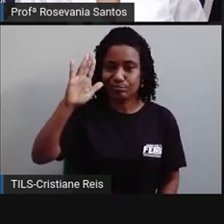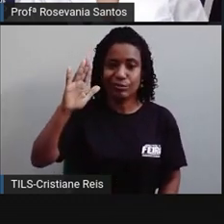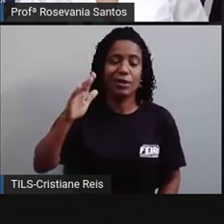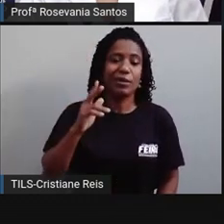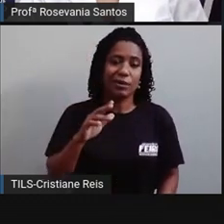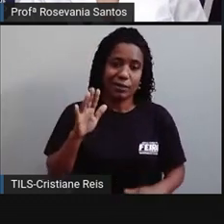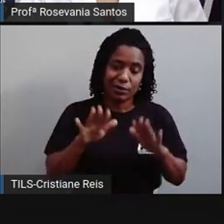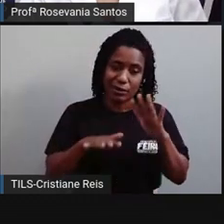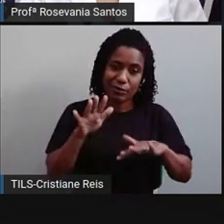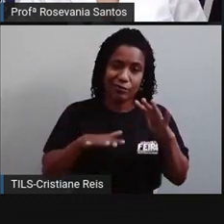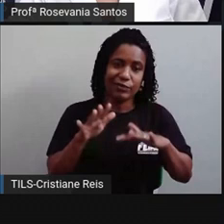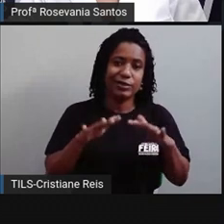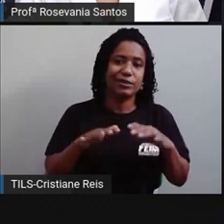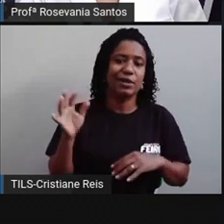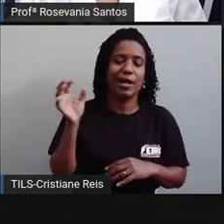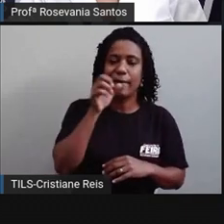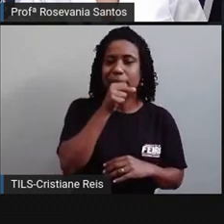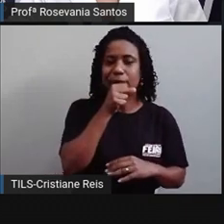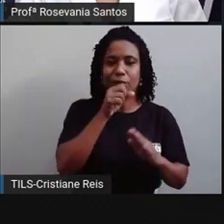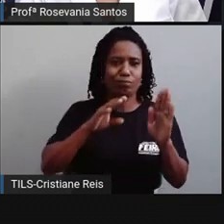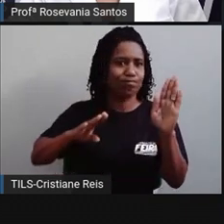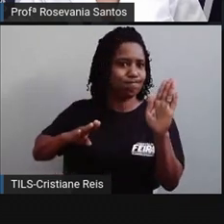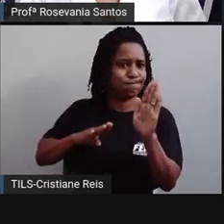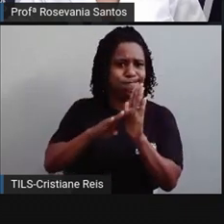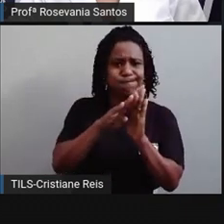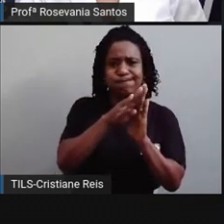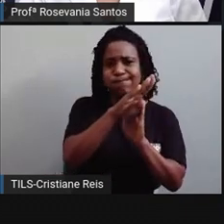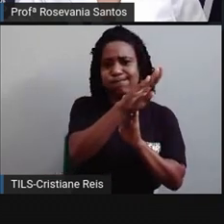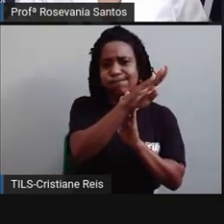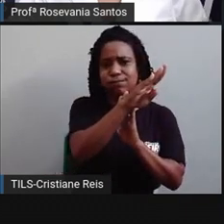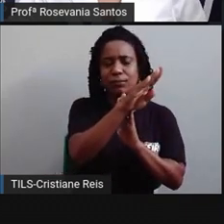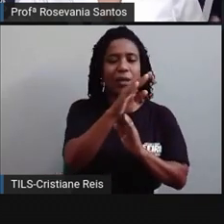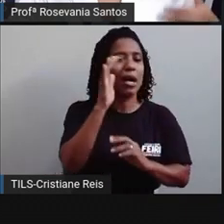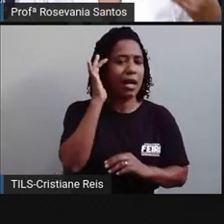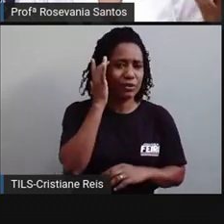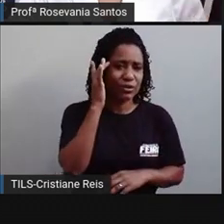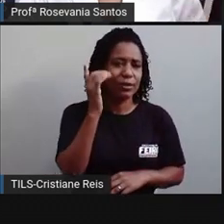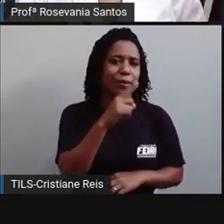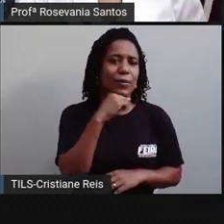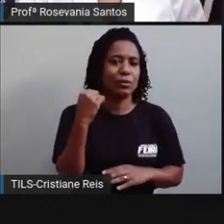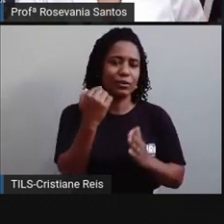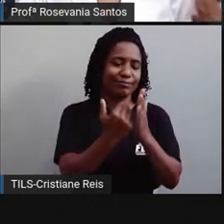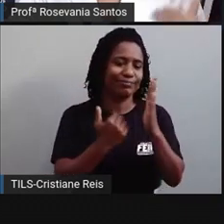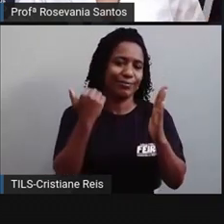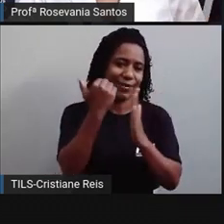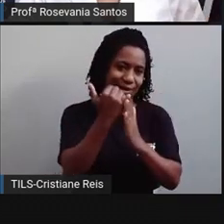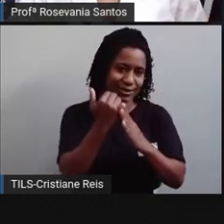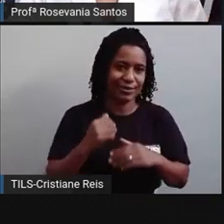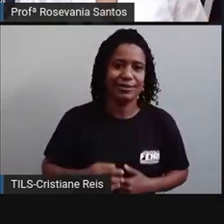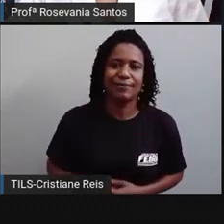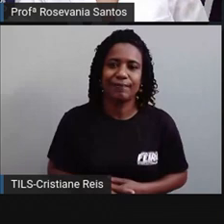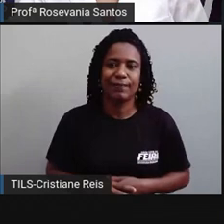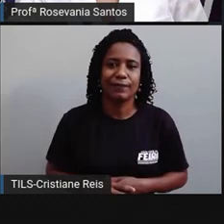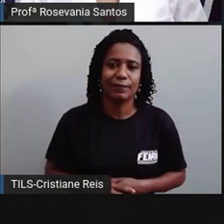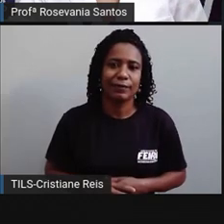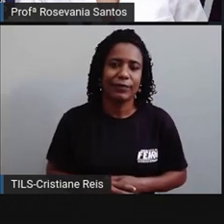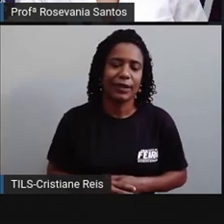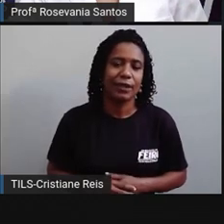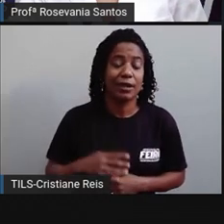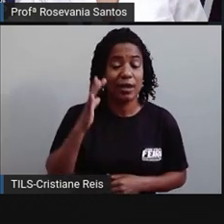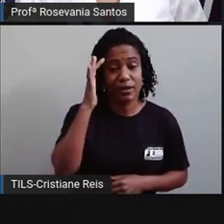chegar rapidinho e passar isso ainda este ano. Os especialistas estavam jogando esses dados, né, para 2022,